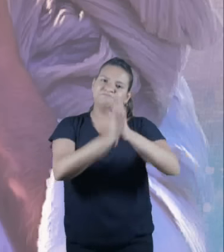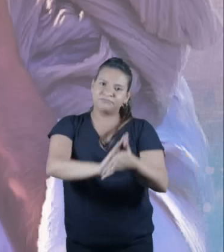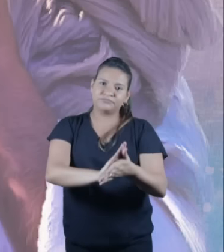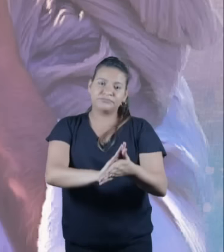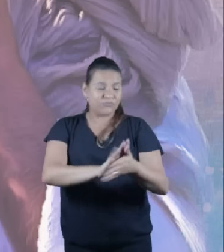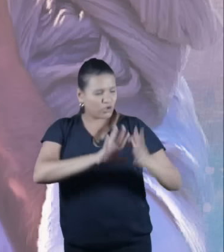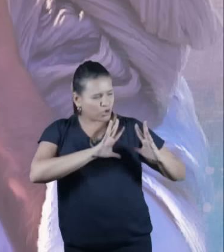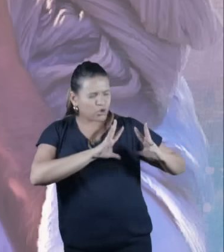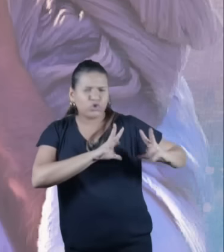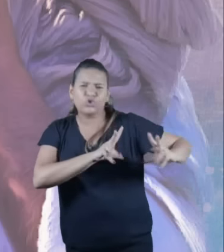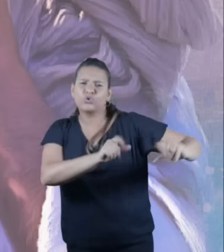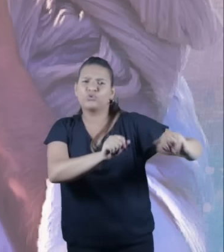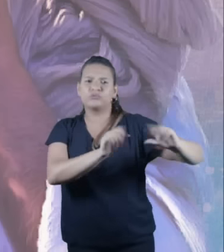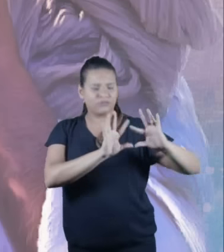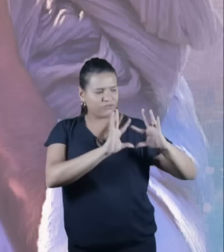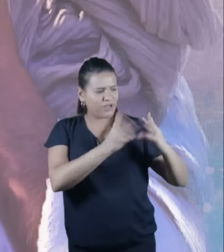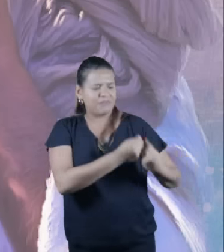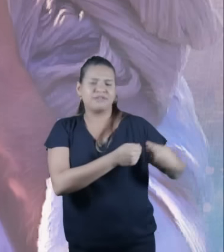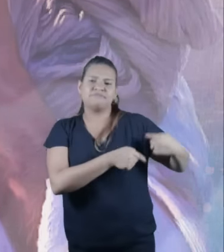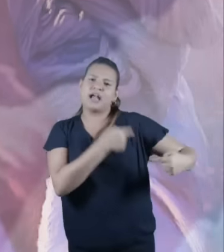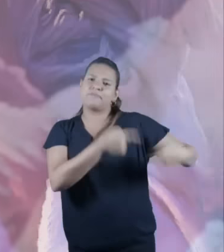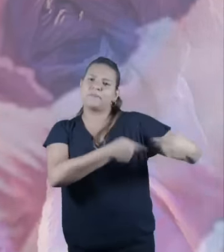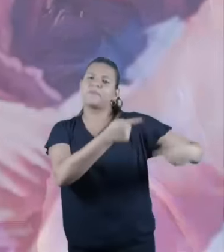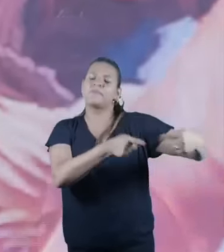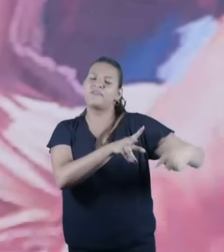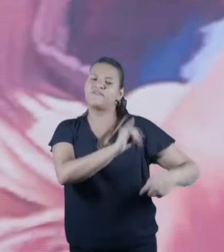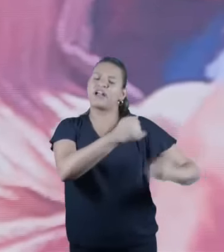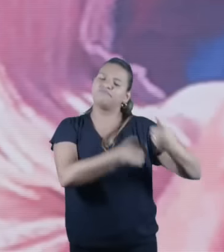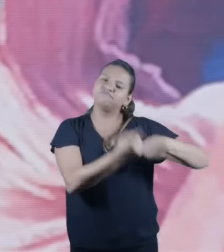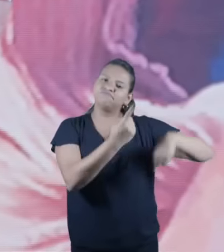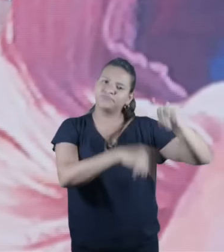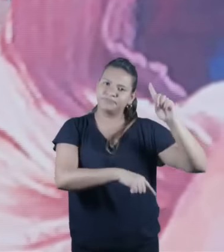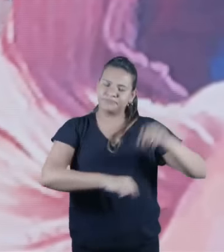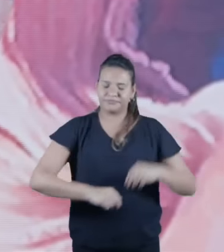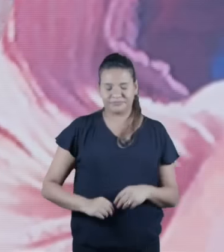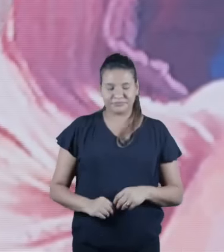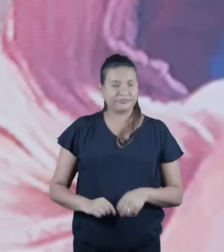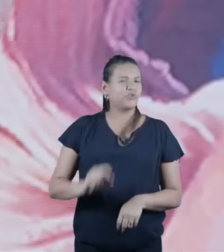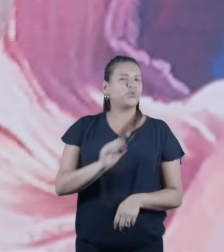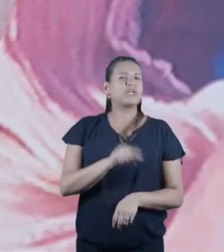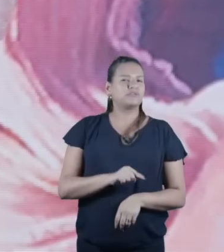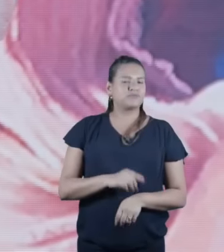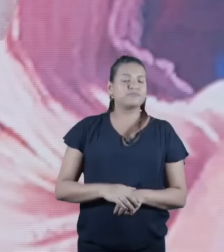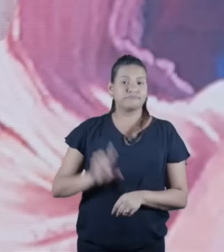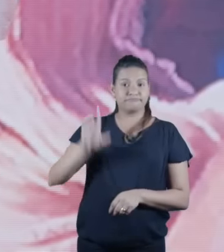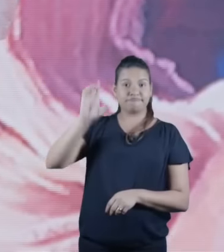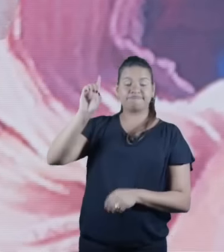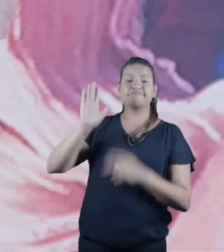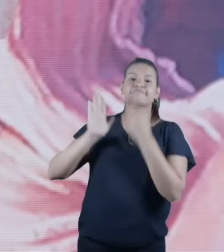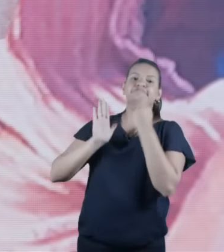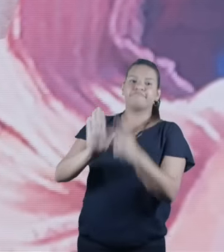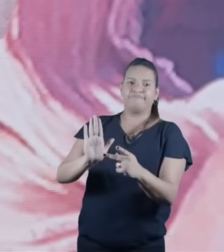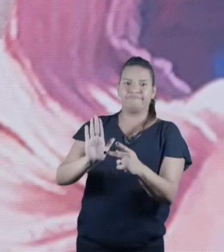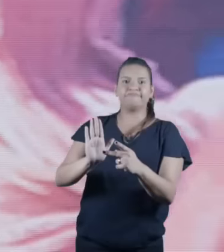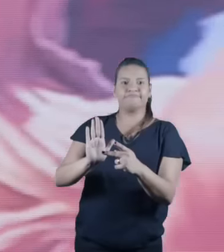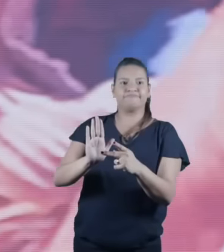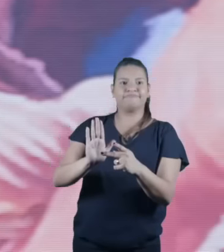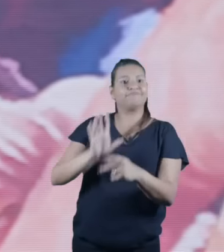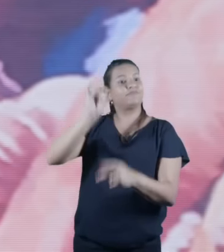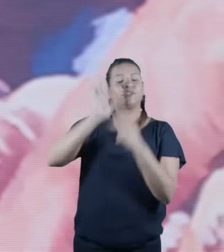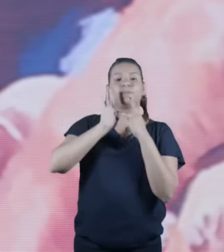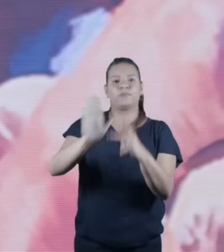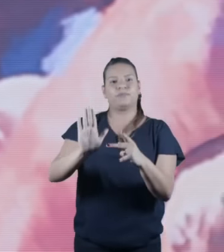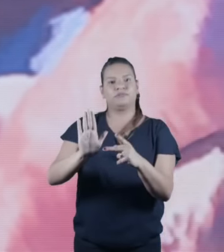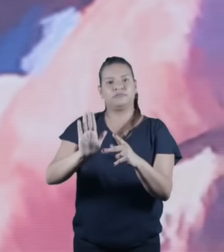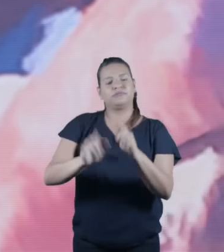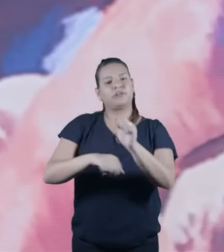famílias da terra. Deus faz uma promessa a Abraão e a sua descendência, que é o povo de Israel, que eles vão ser um povo